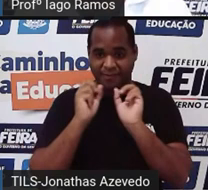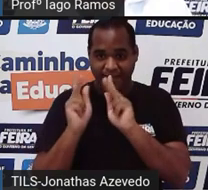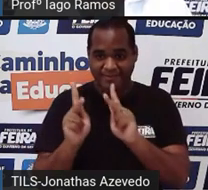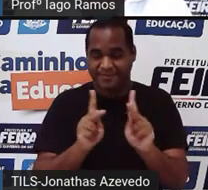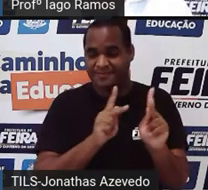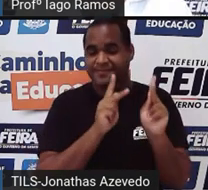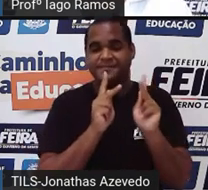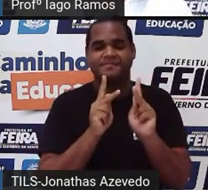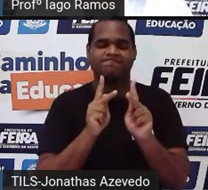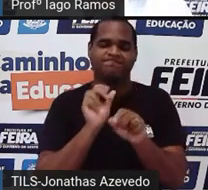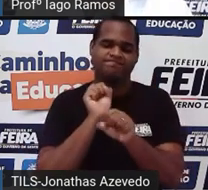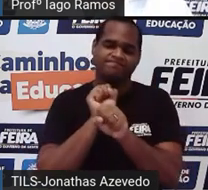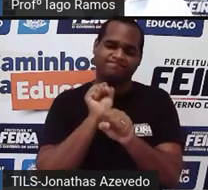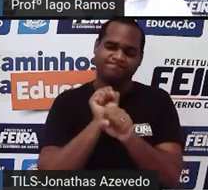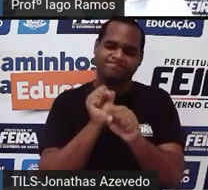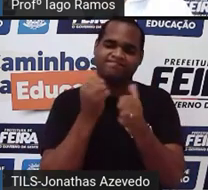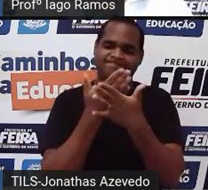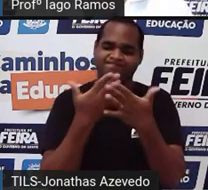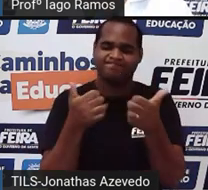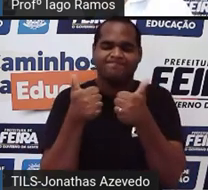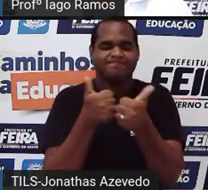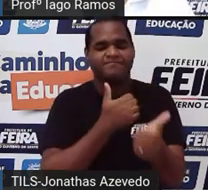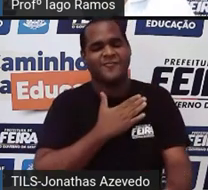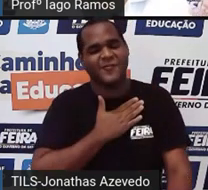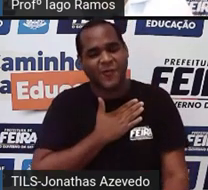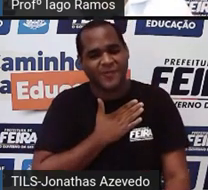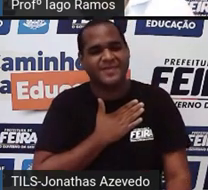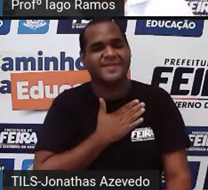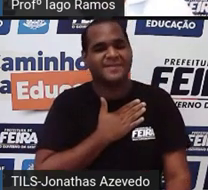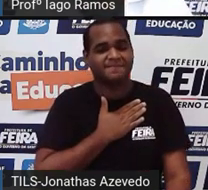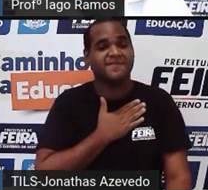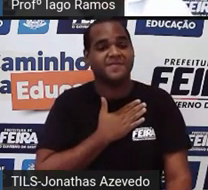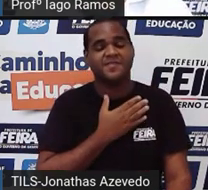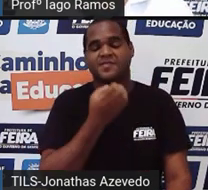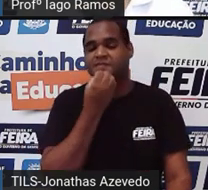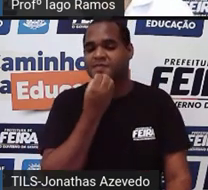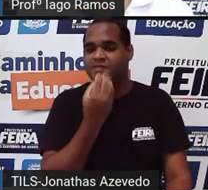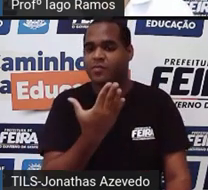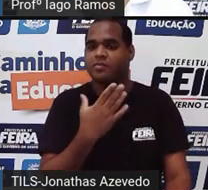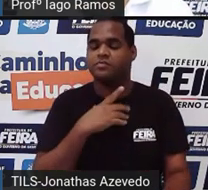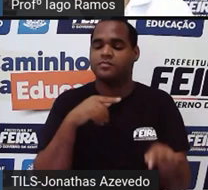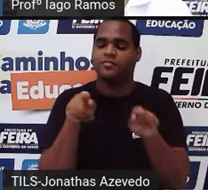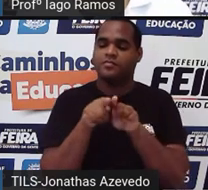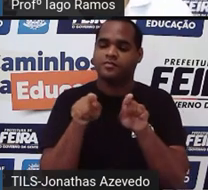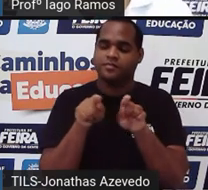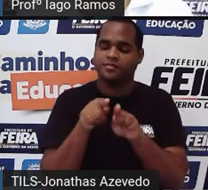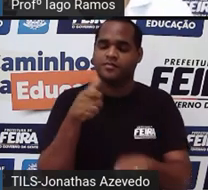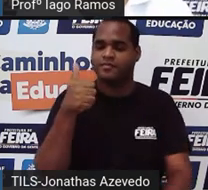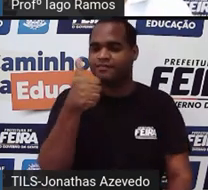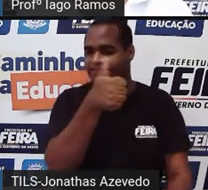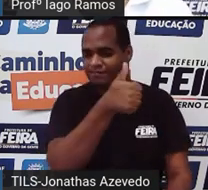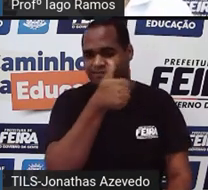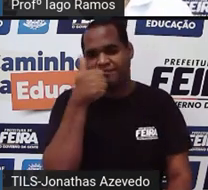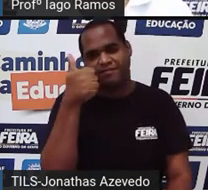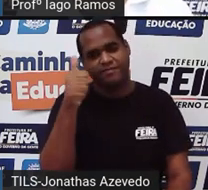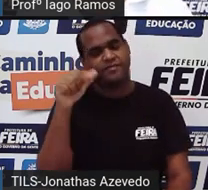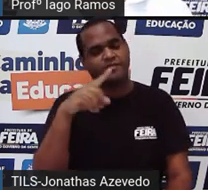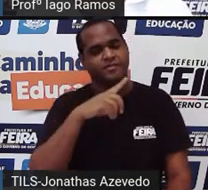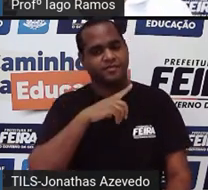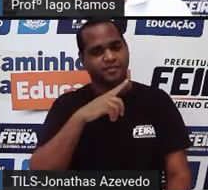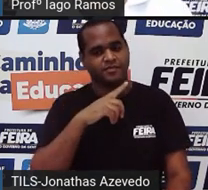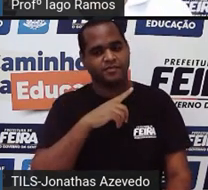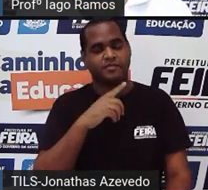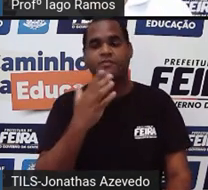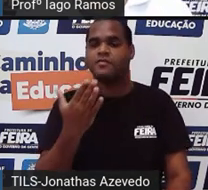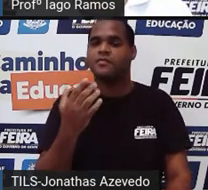eu espero que você tenha curtido a nossa aula aqui nós curtimos bastante mas tá